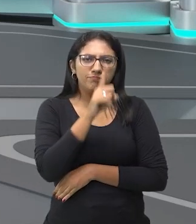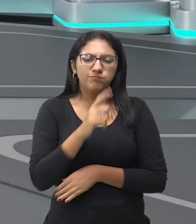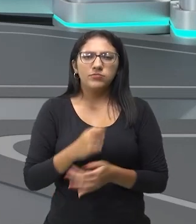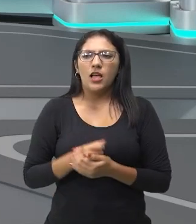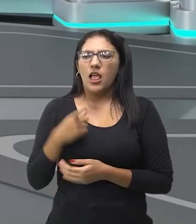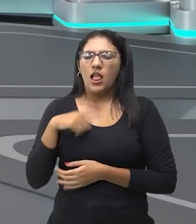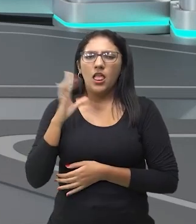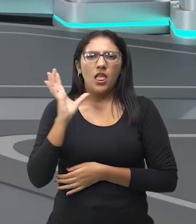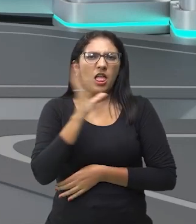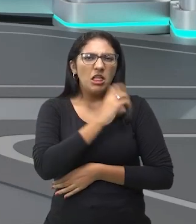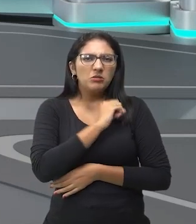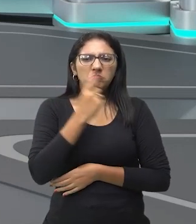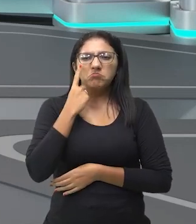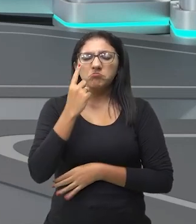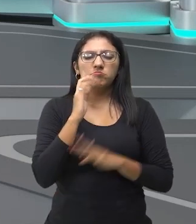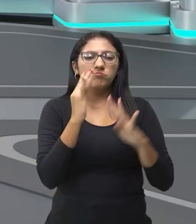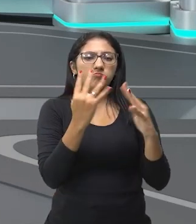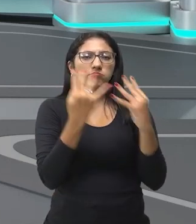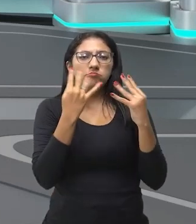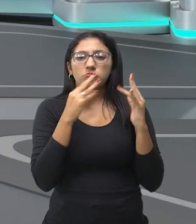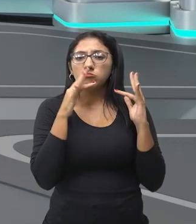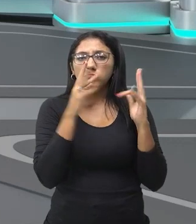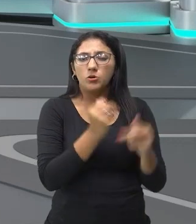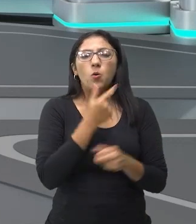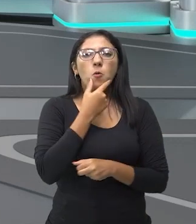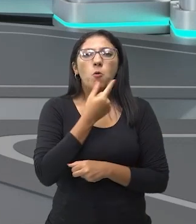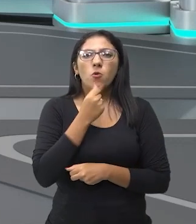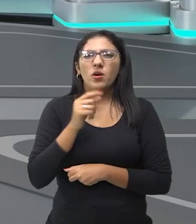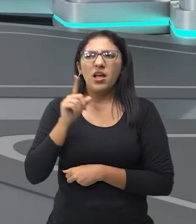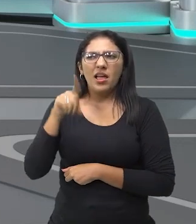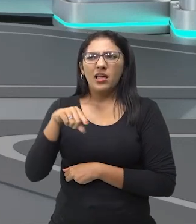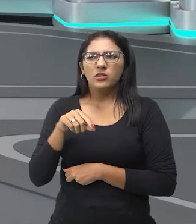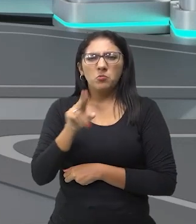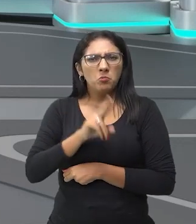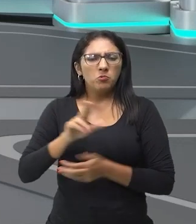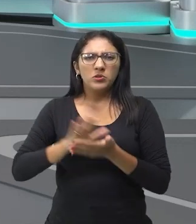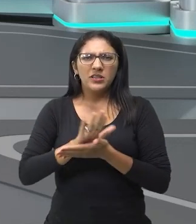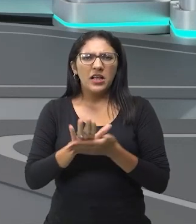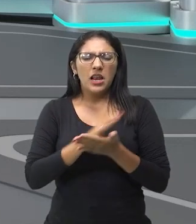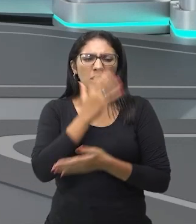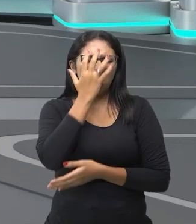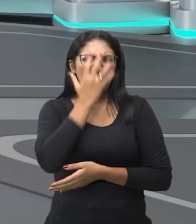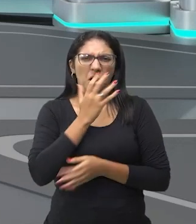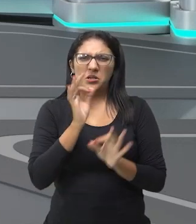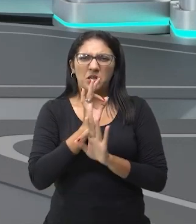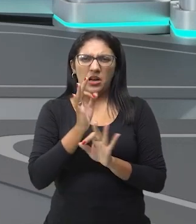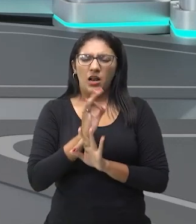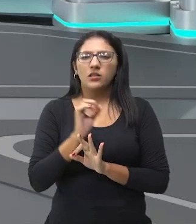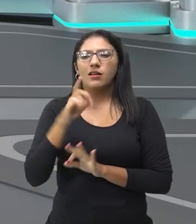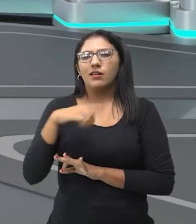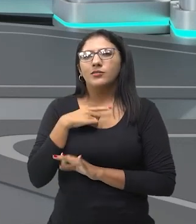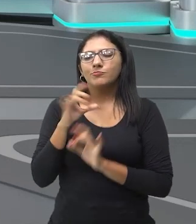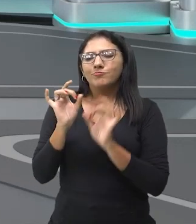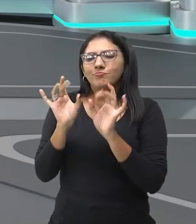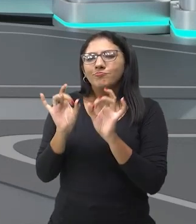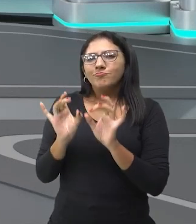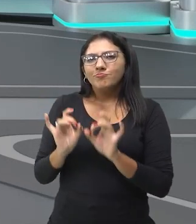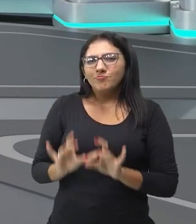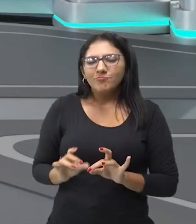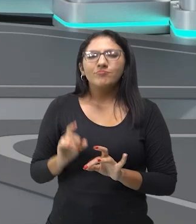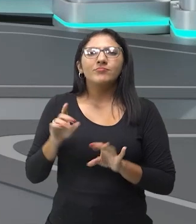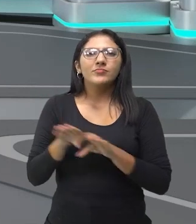disputada pelos outros criados. Não usa máscara. Era uma criada graciosa,